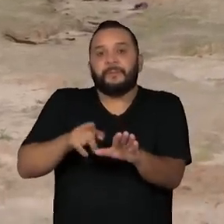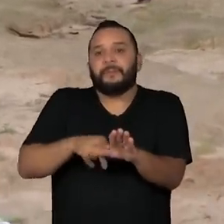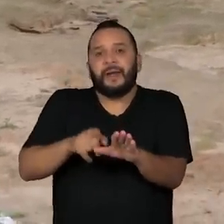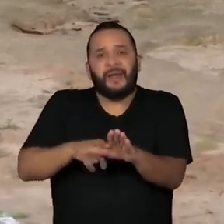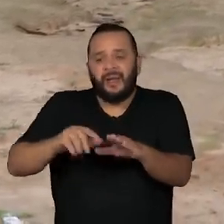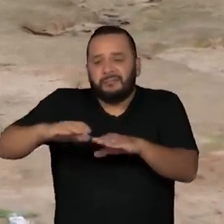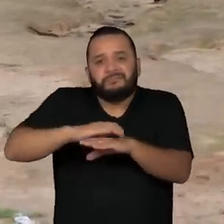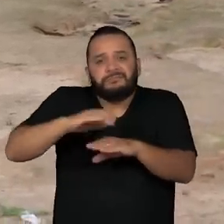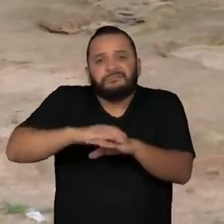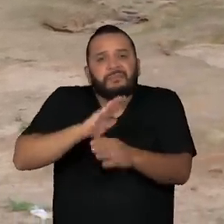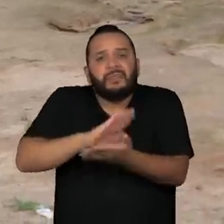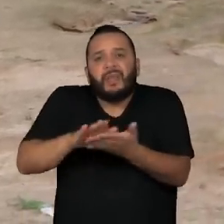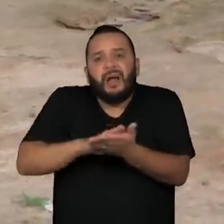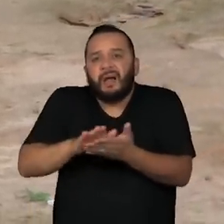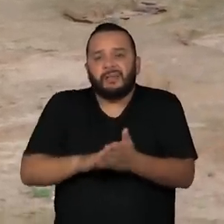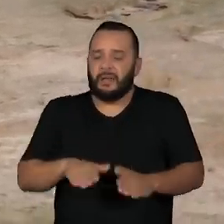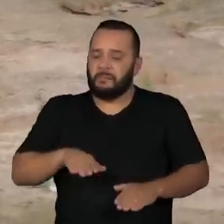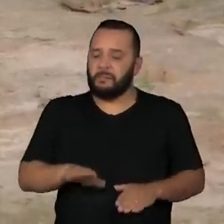pressa de aprender.